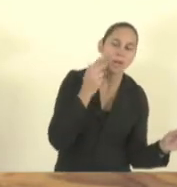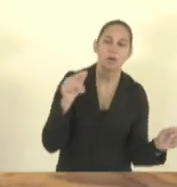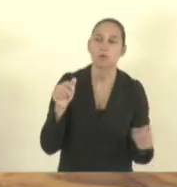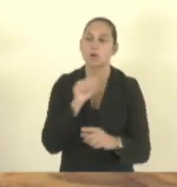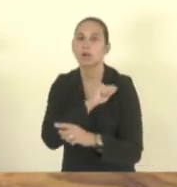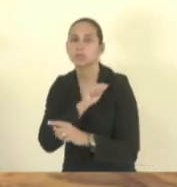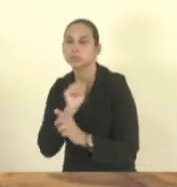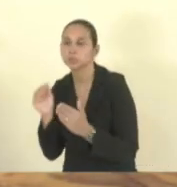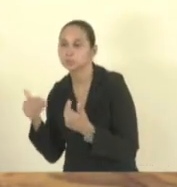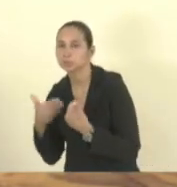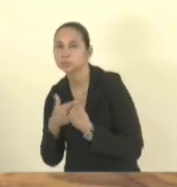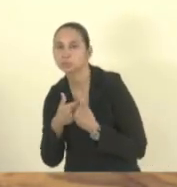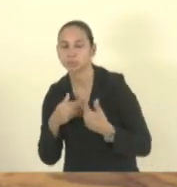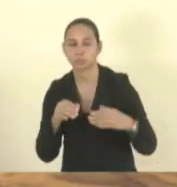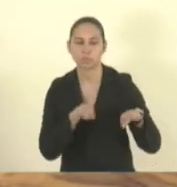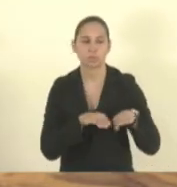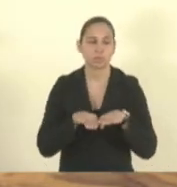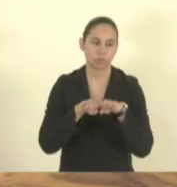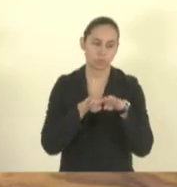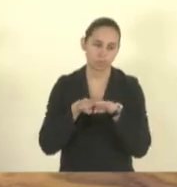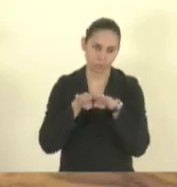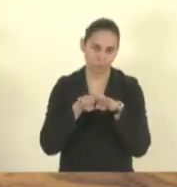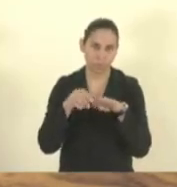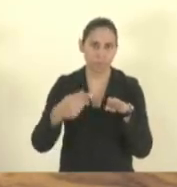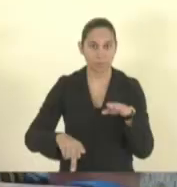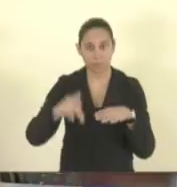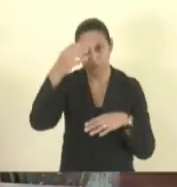no estado do espírito santo obrigada